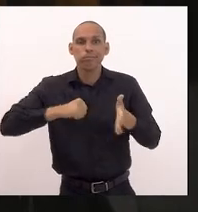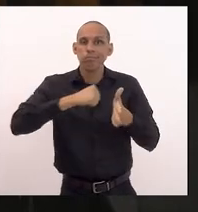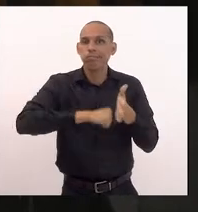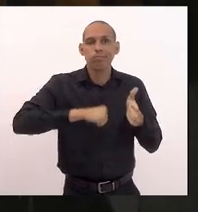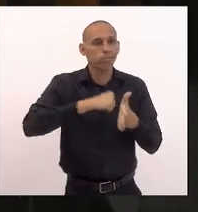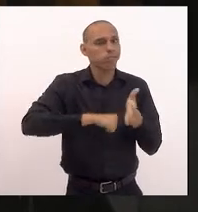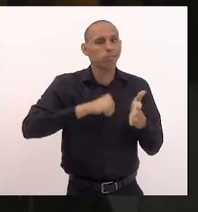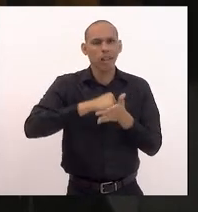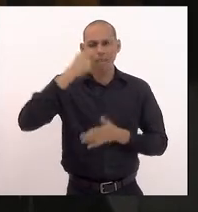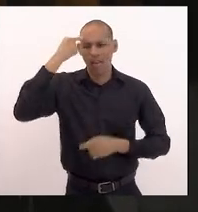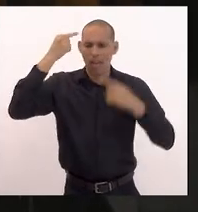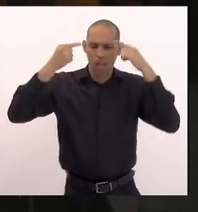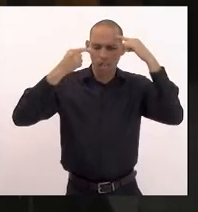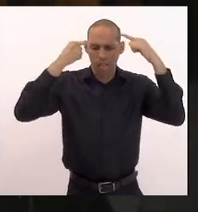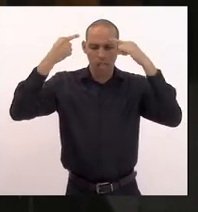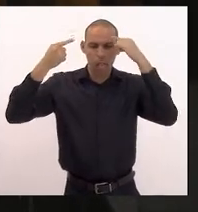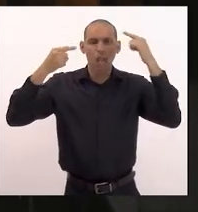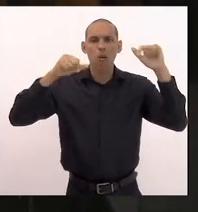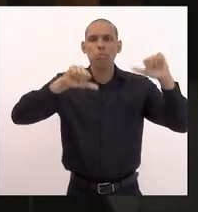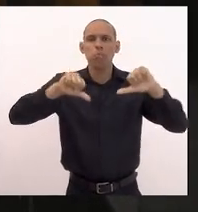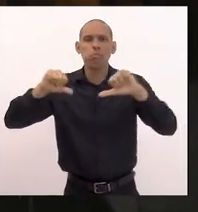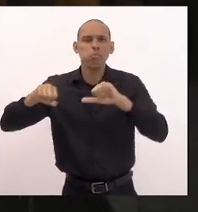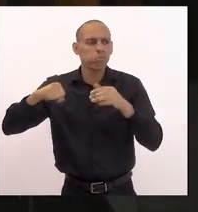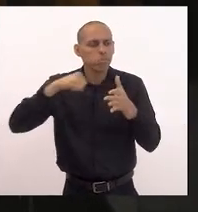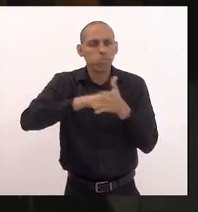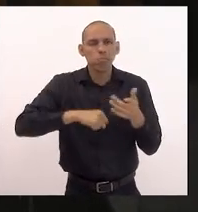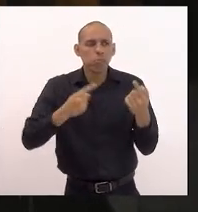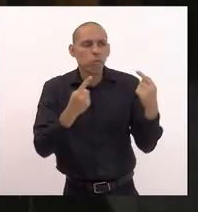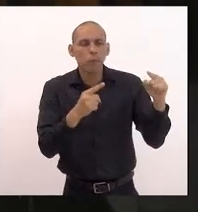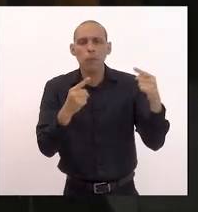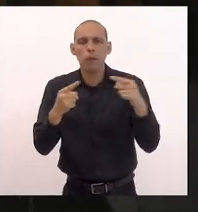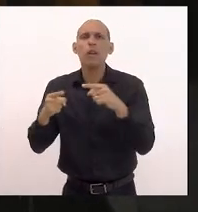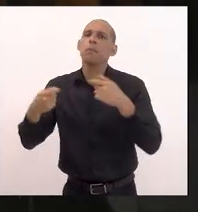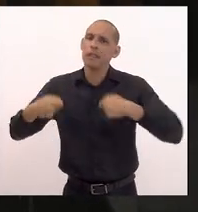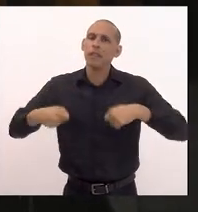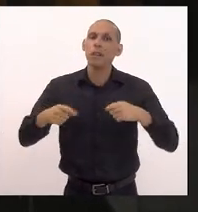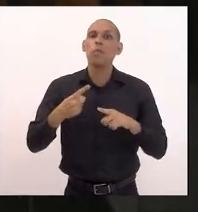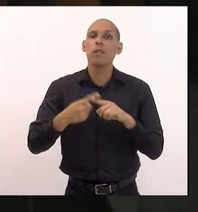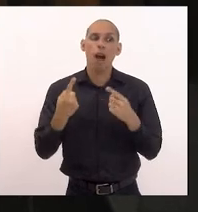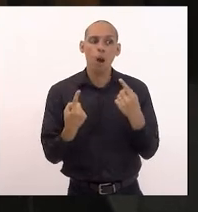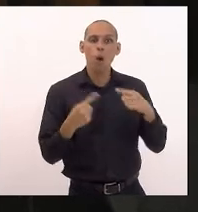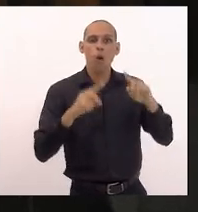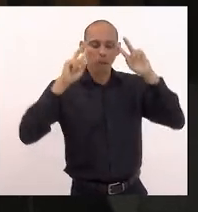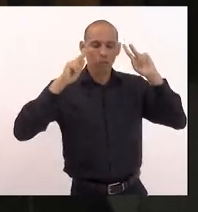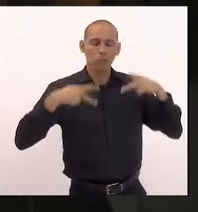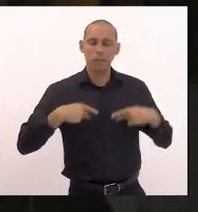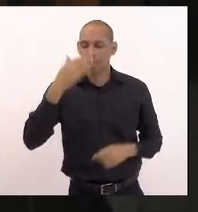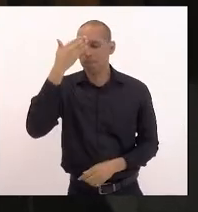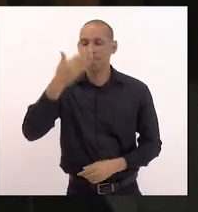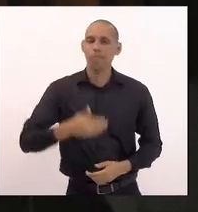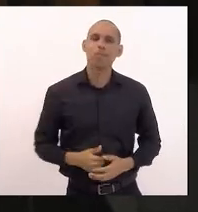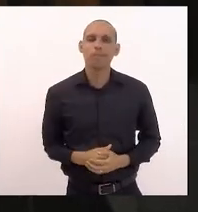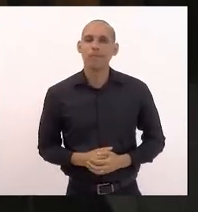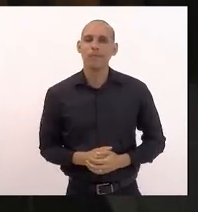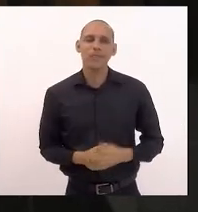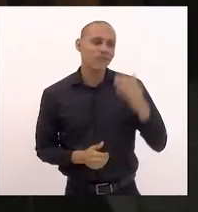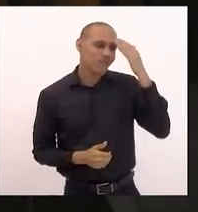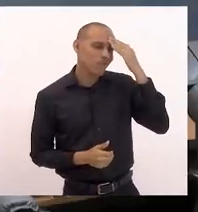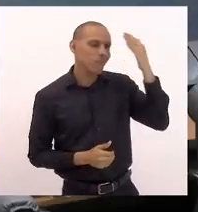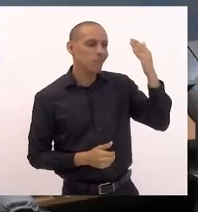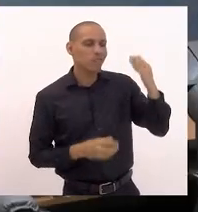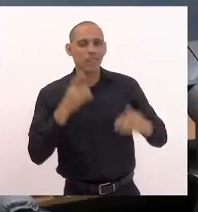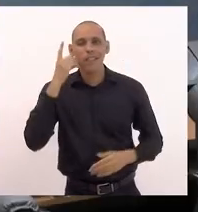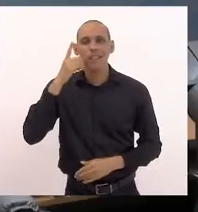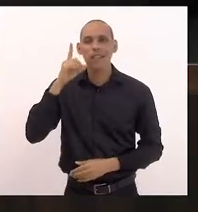ideias que são contra a própria humanidade muito obrigado agradecendo ao